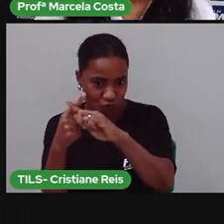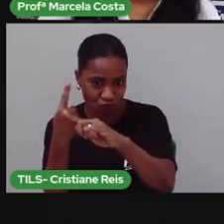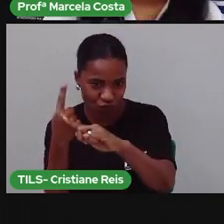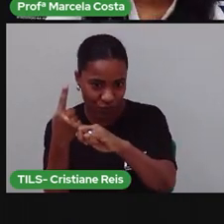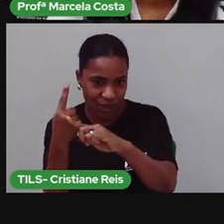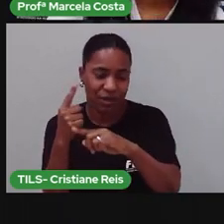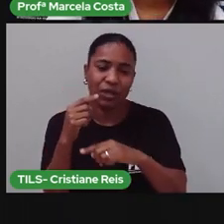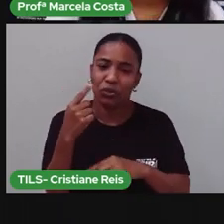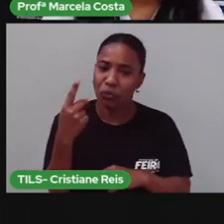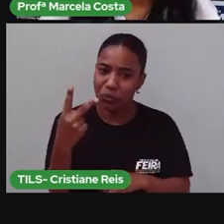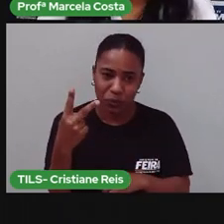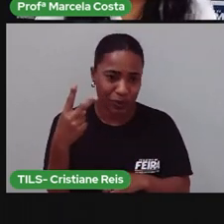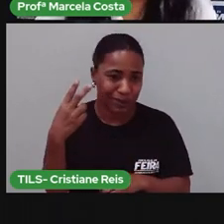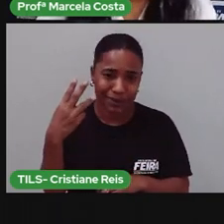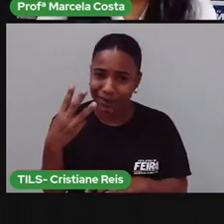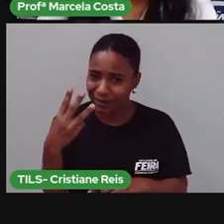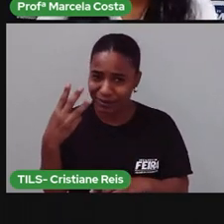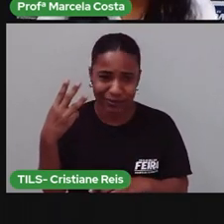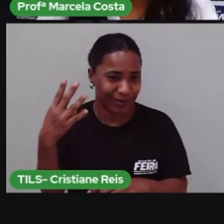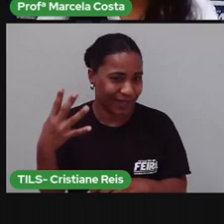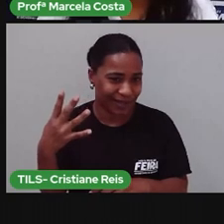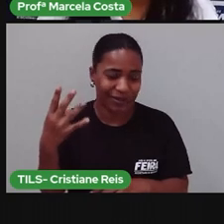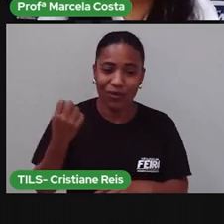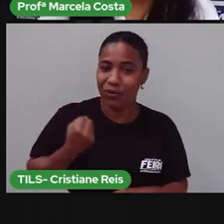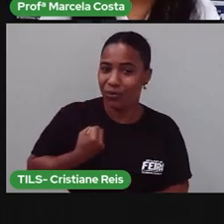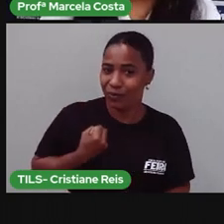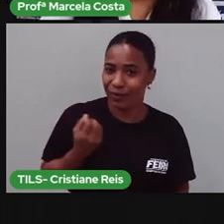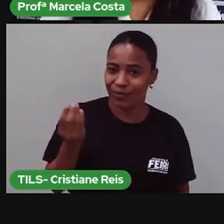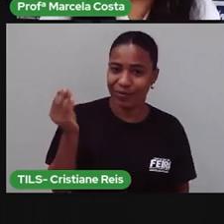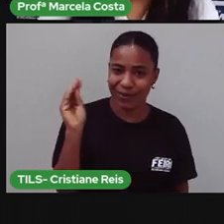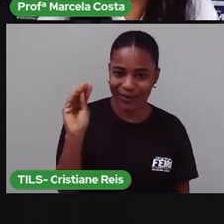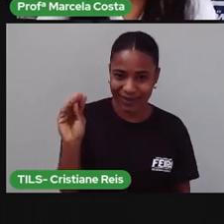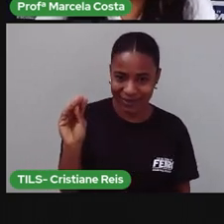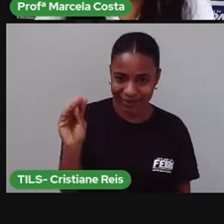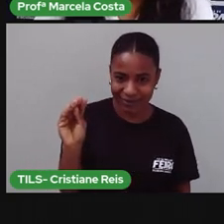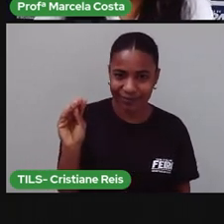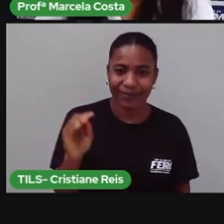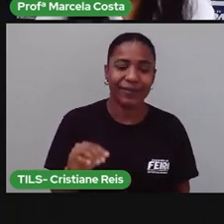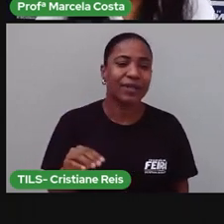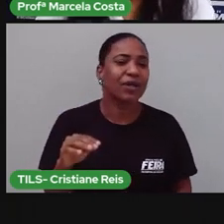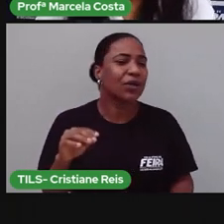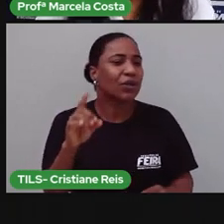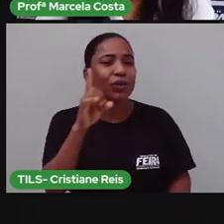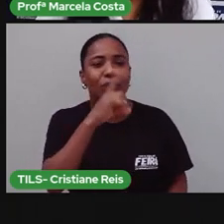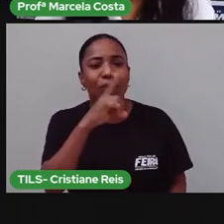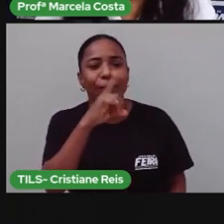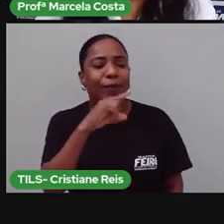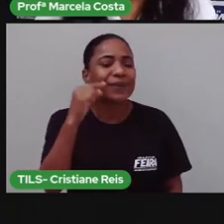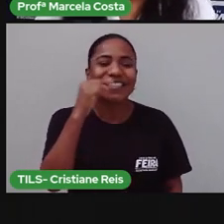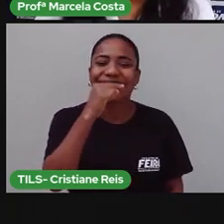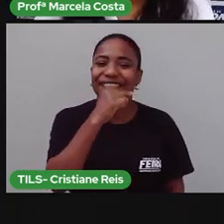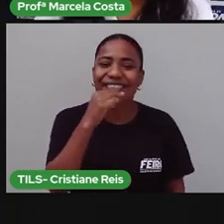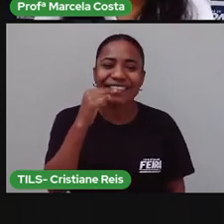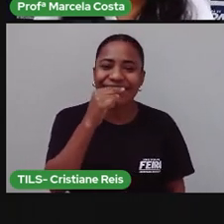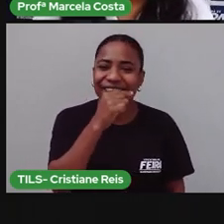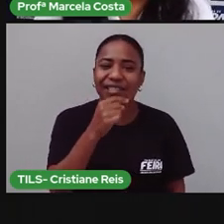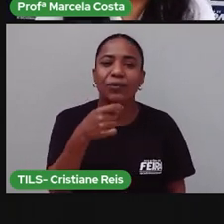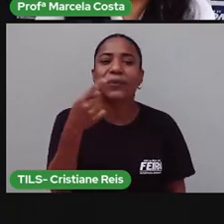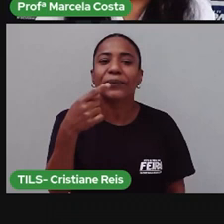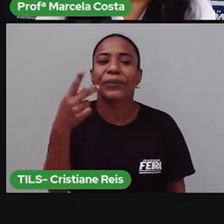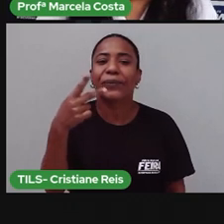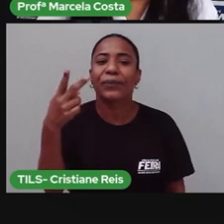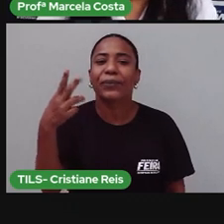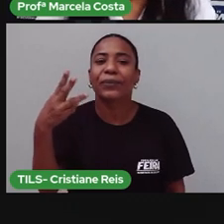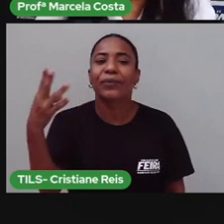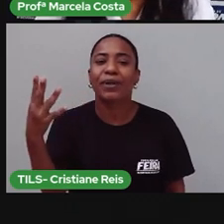Lavou uma vez? Duas? Coloca o número aqui. Você escovou os dentes quantas vezes? Coloca o número aqui.